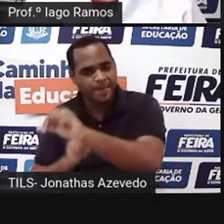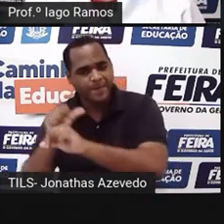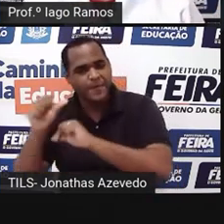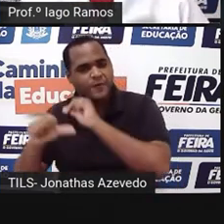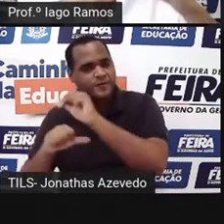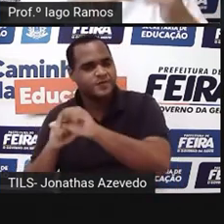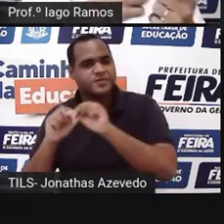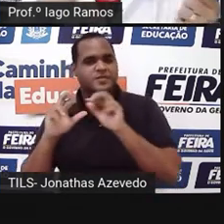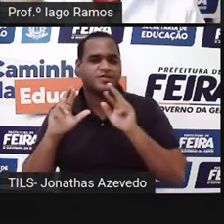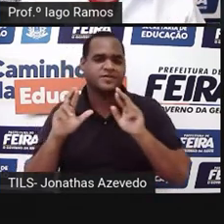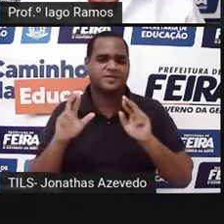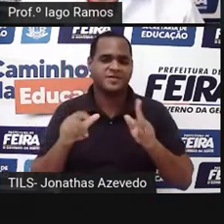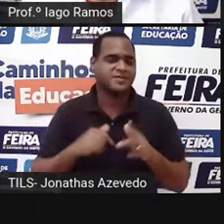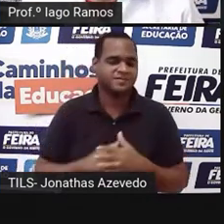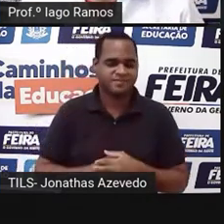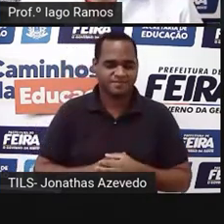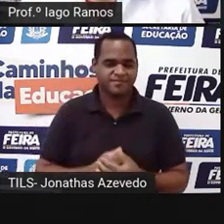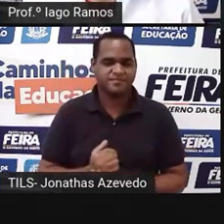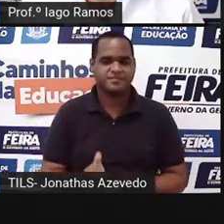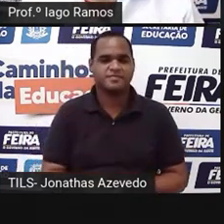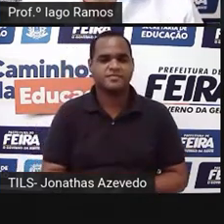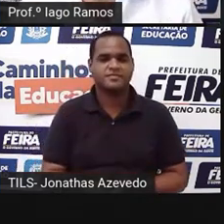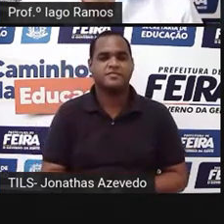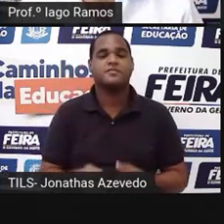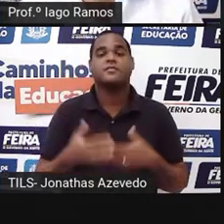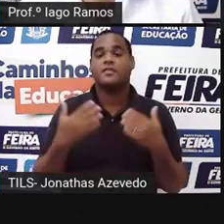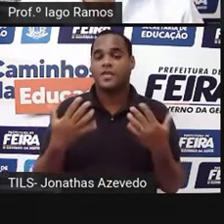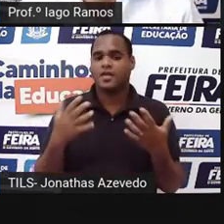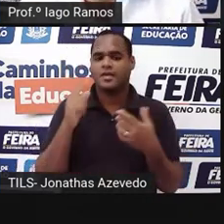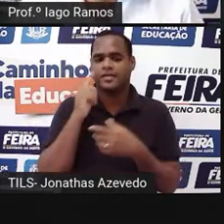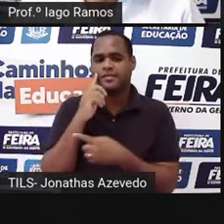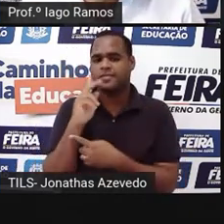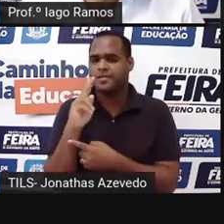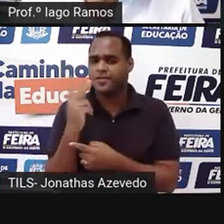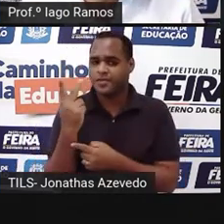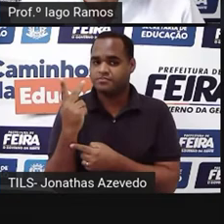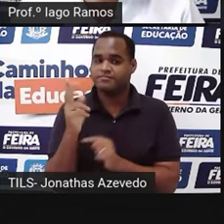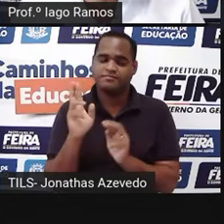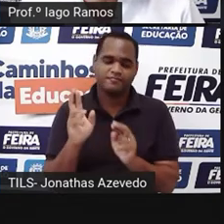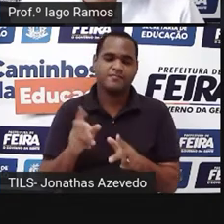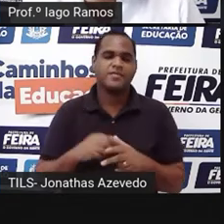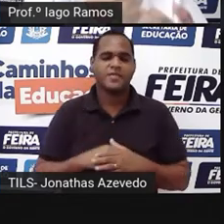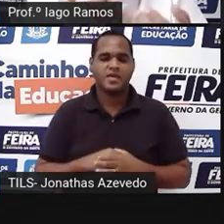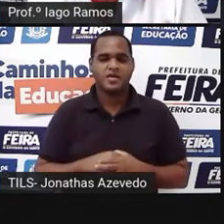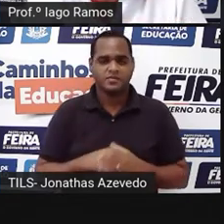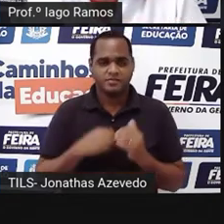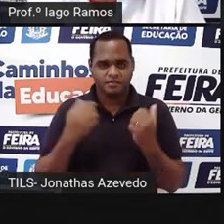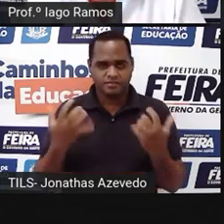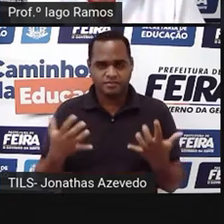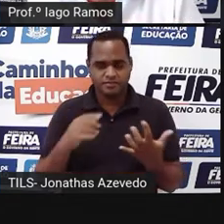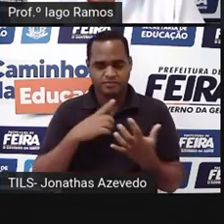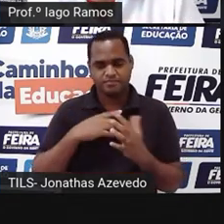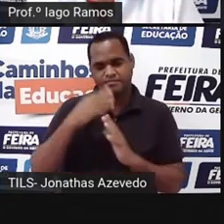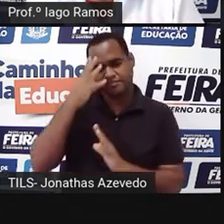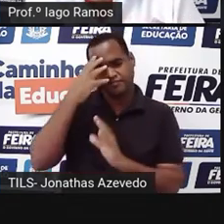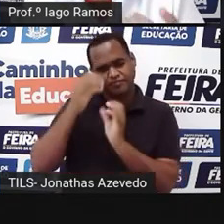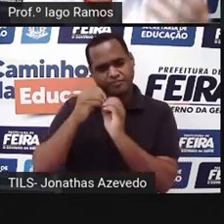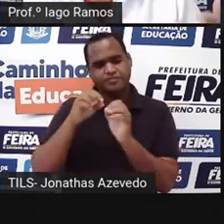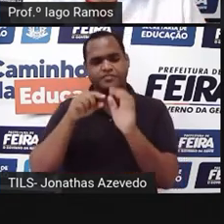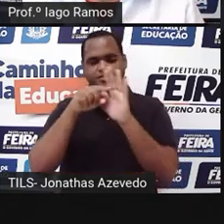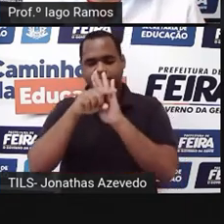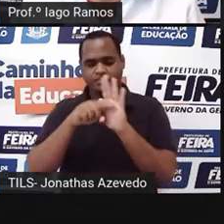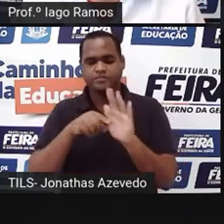ângulo reto. Se está do lado oposto, é a hipotenusa. Então, o que a gente precisa encontrar aqui